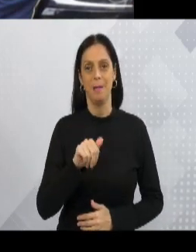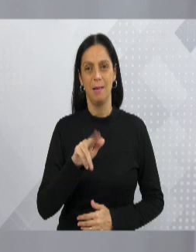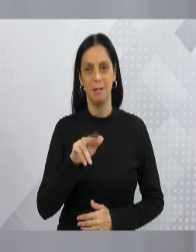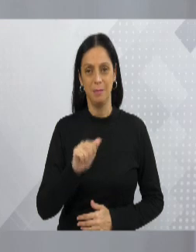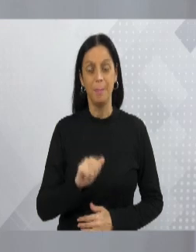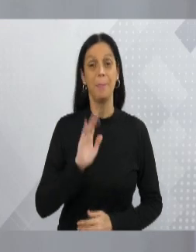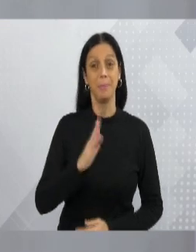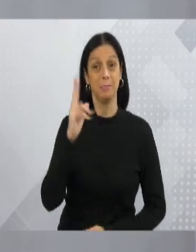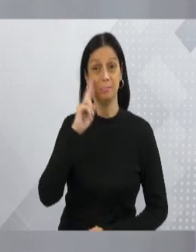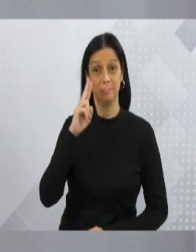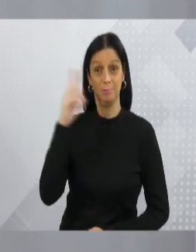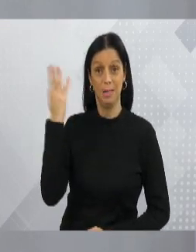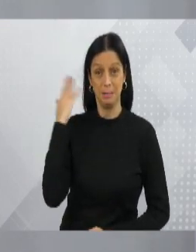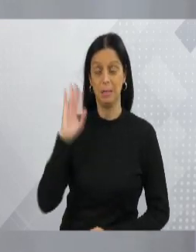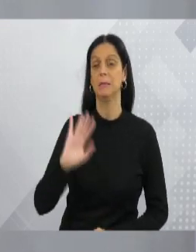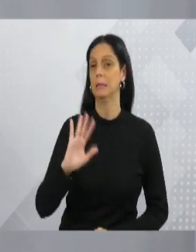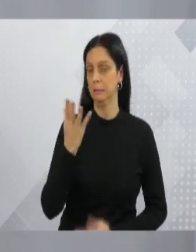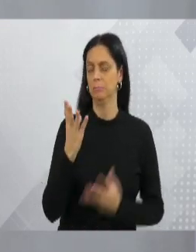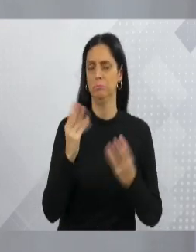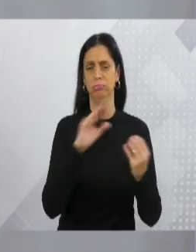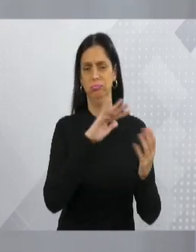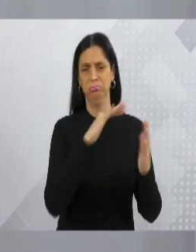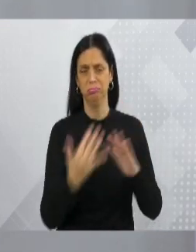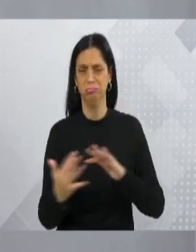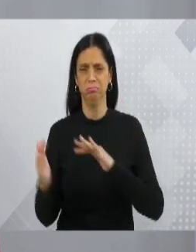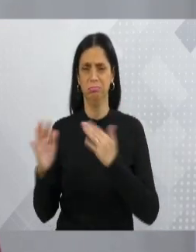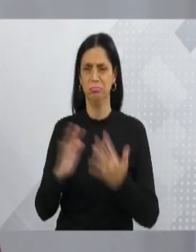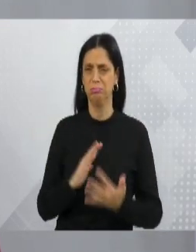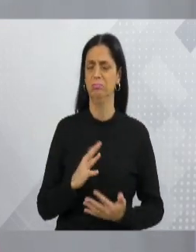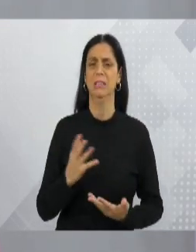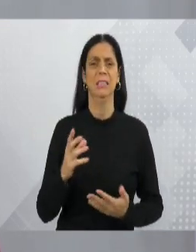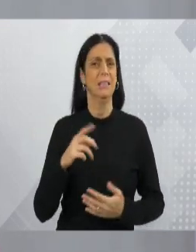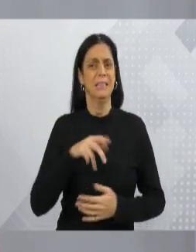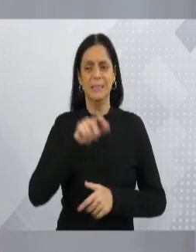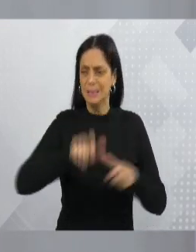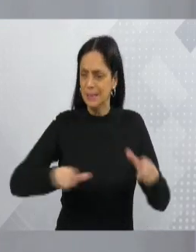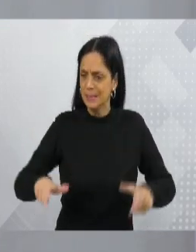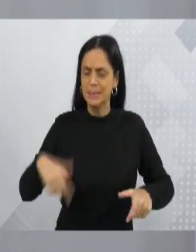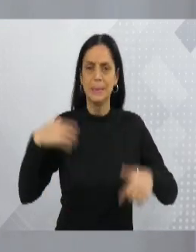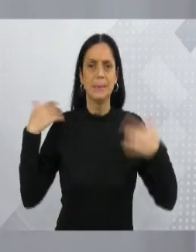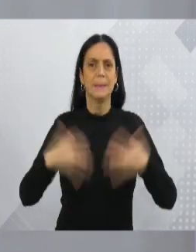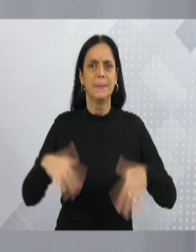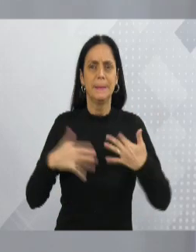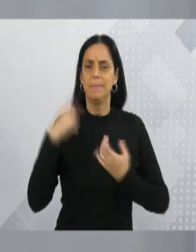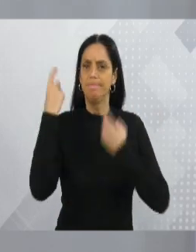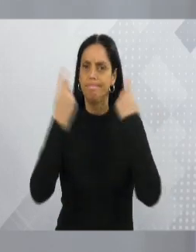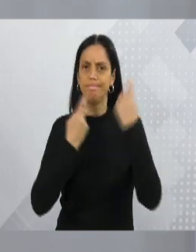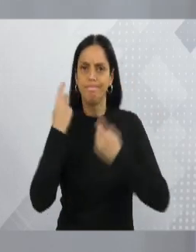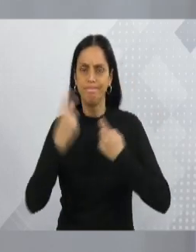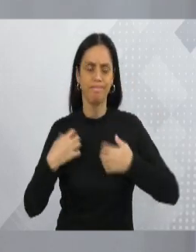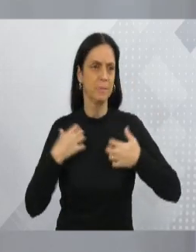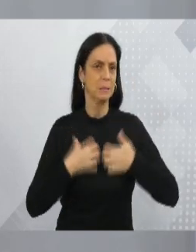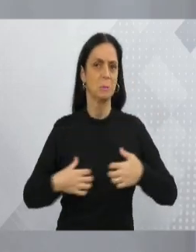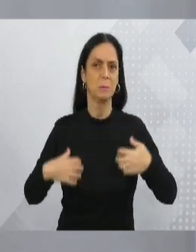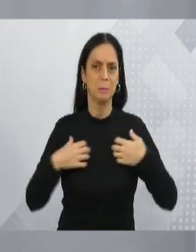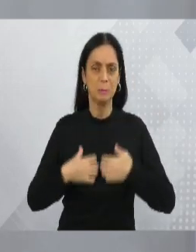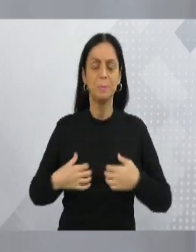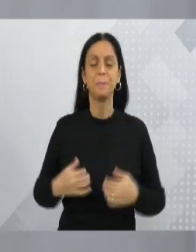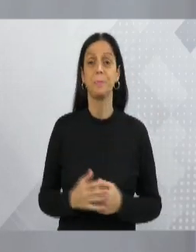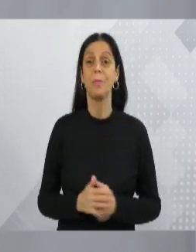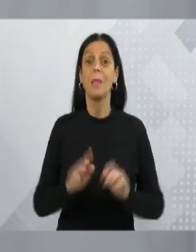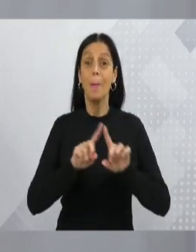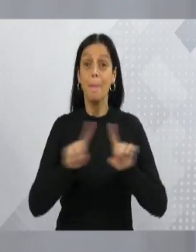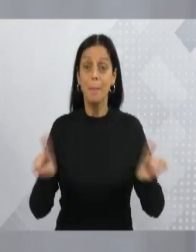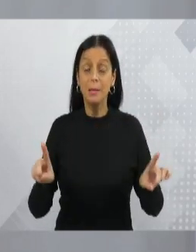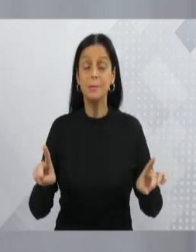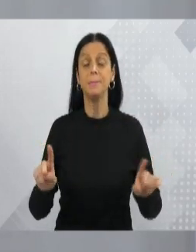mas muita catástrofe ali na região e eles estavam bem desesperados, mas como eles tinham, para finalizar, presidente, como